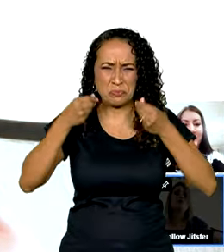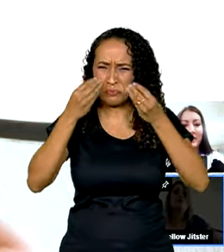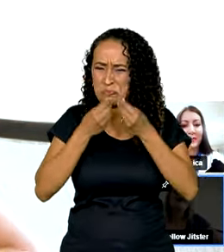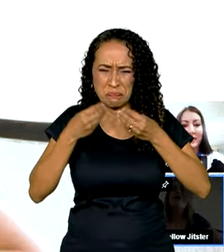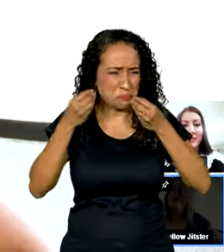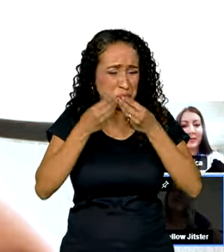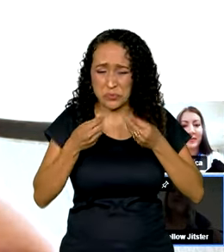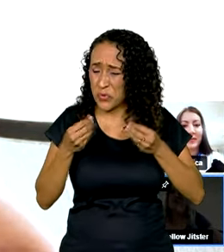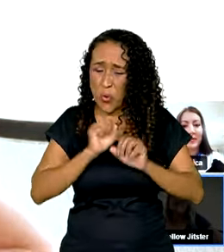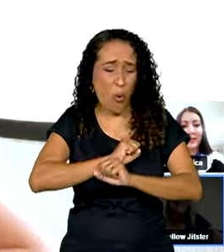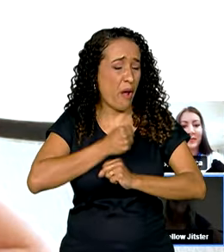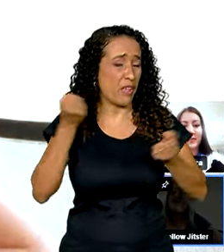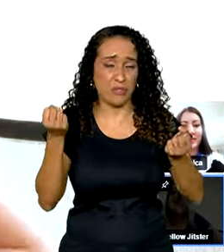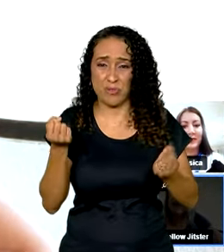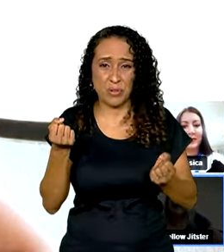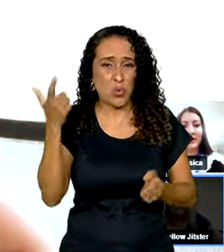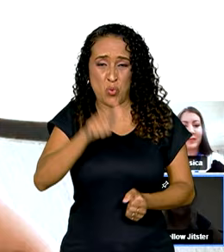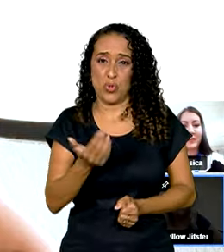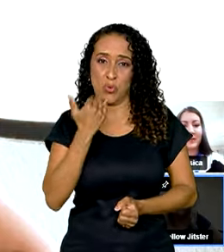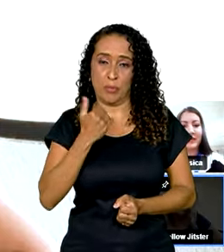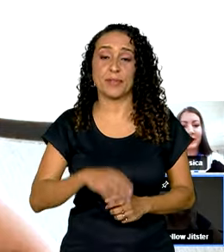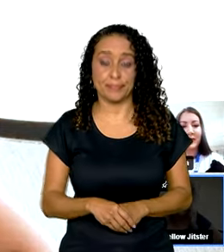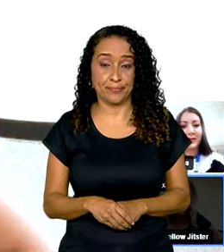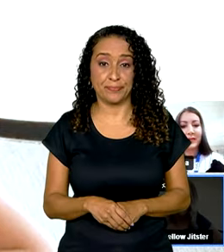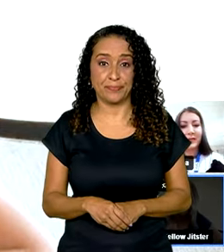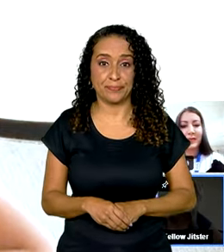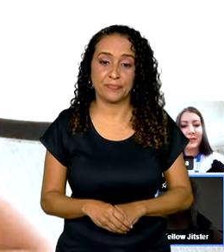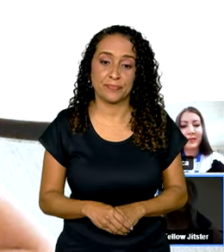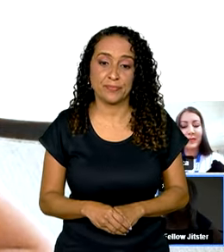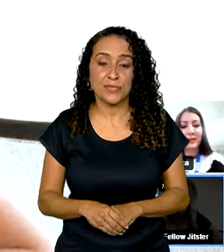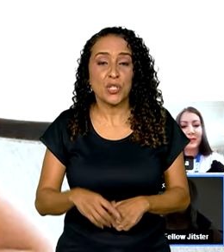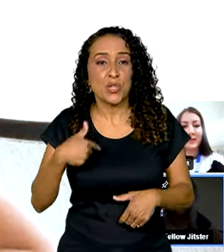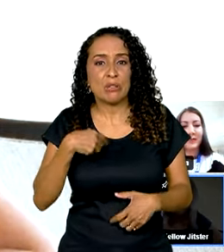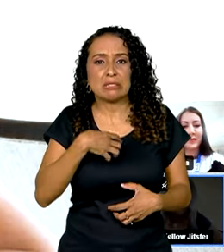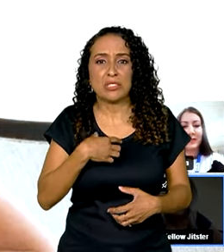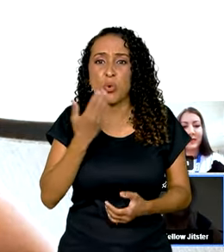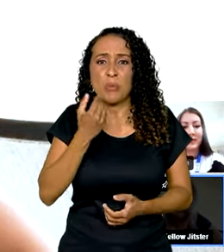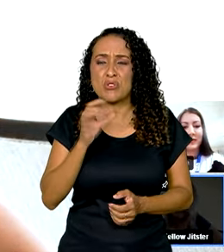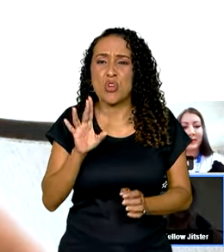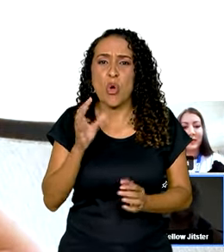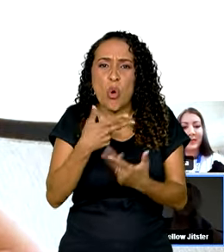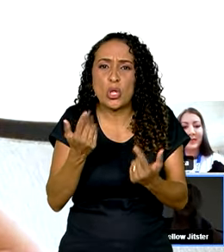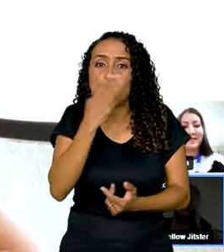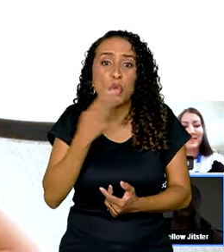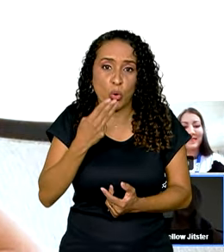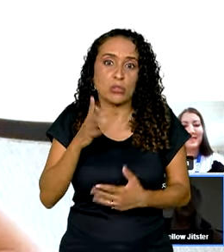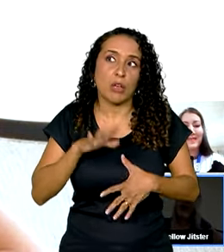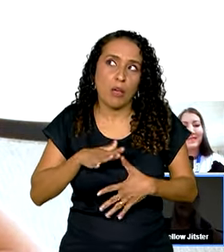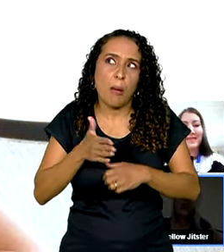horrível. Eu não conseguia comer. Eu estava me alimentando de coisa doce, que era o que